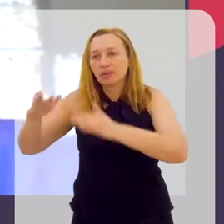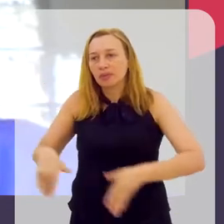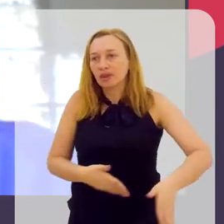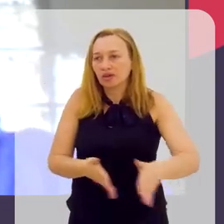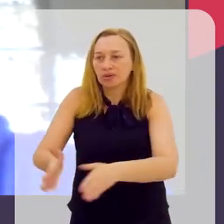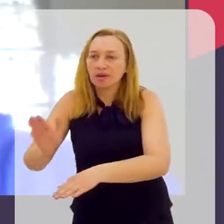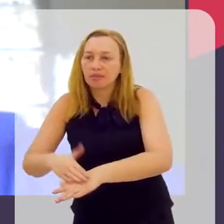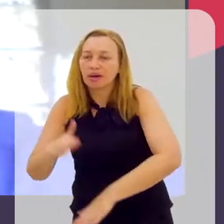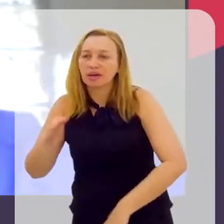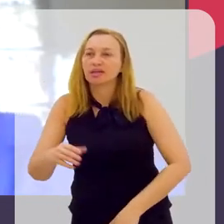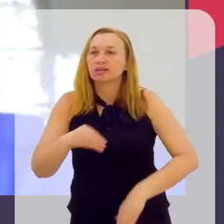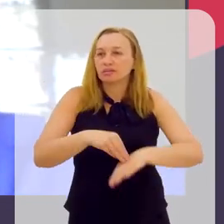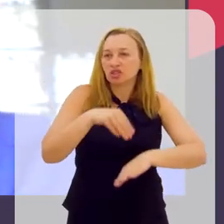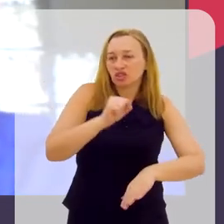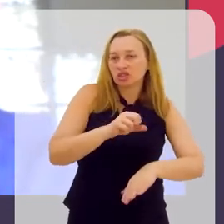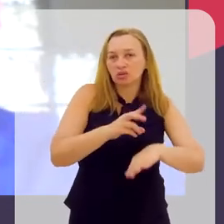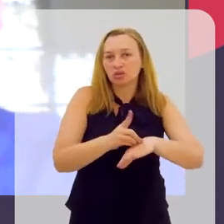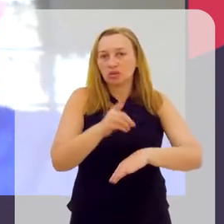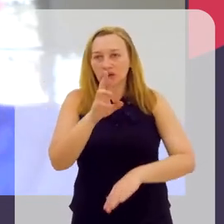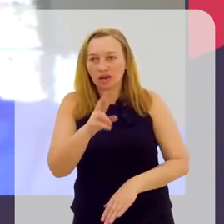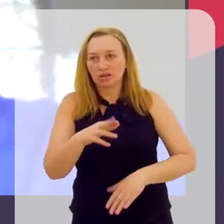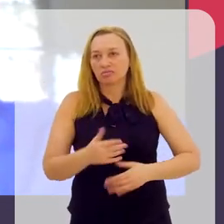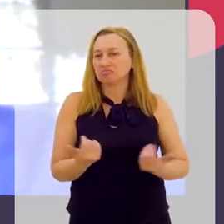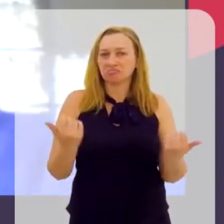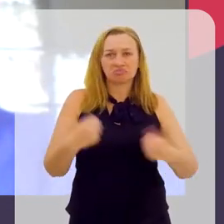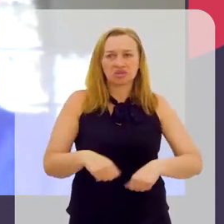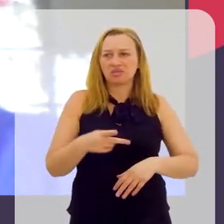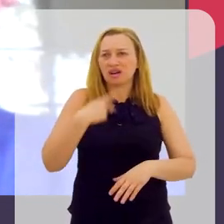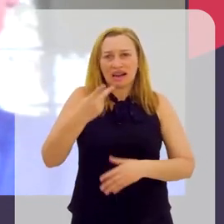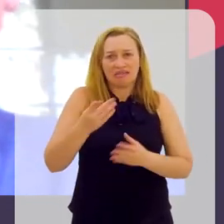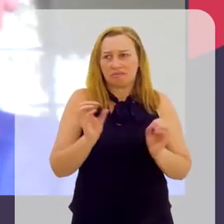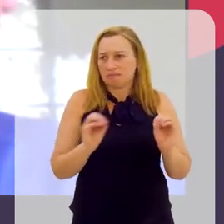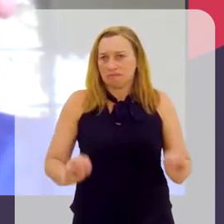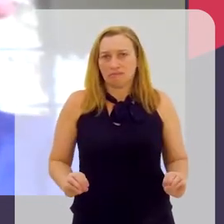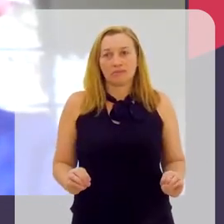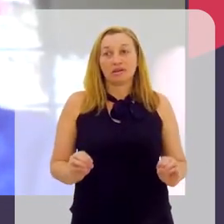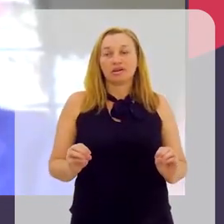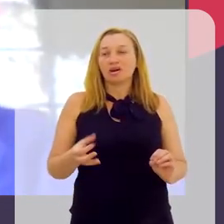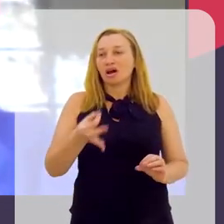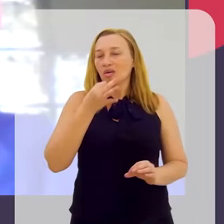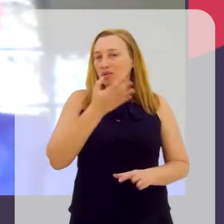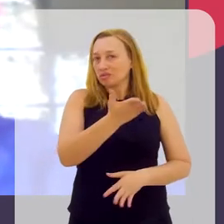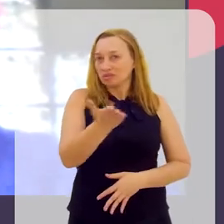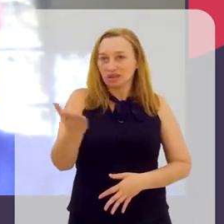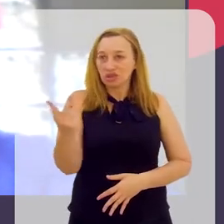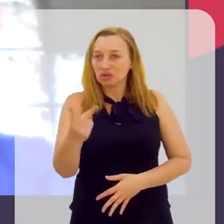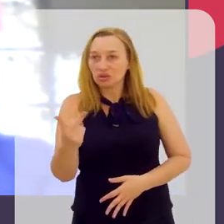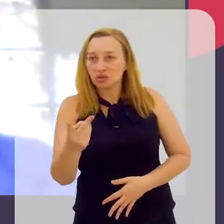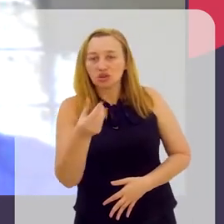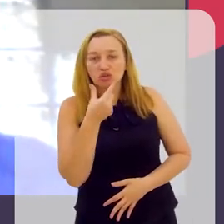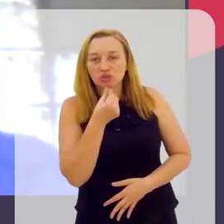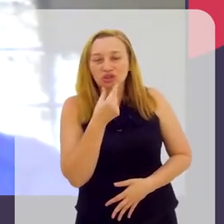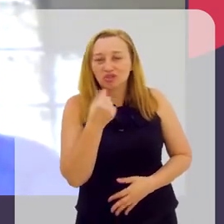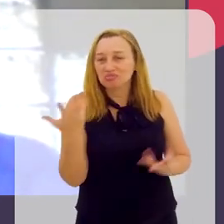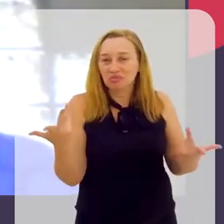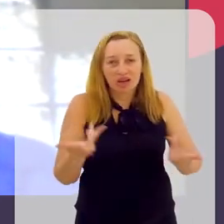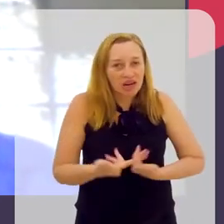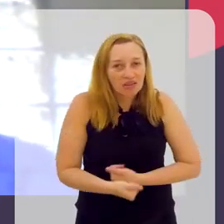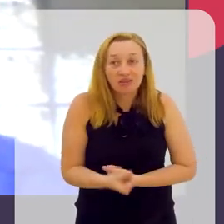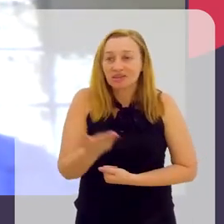caminhar mais para frente para o mestrado e doutorado. Eu não preciso falar mais nada. O depoimento desses dois garotos